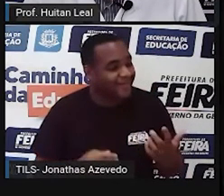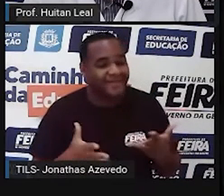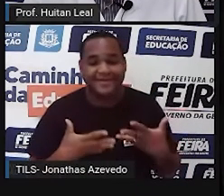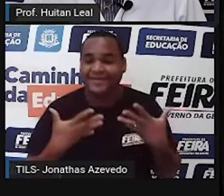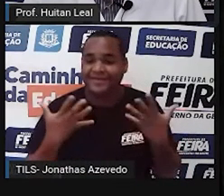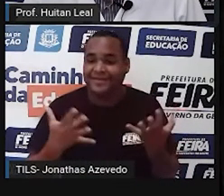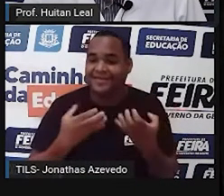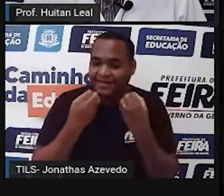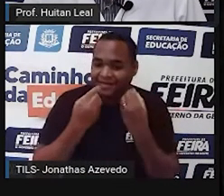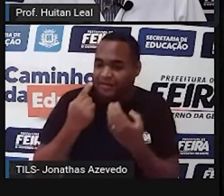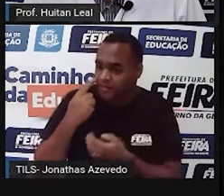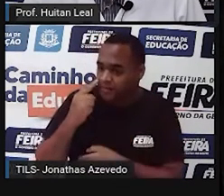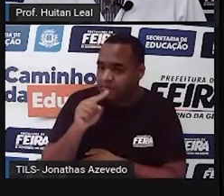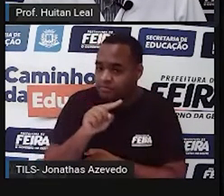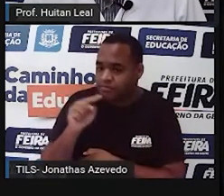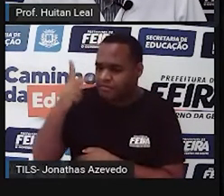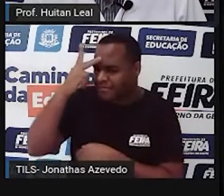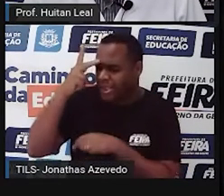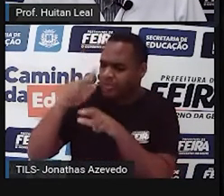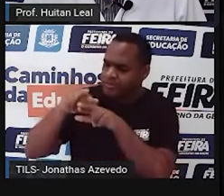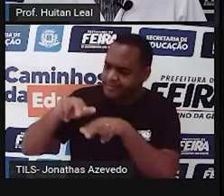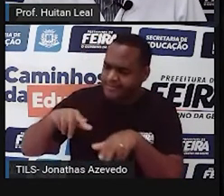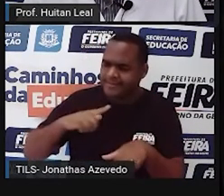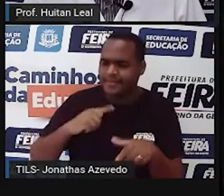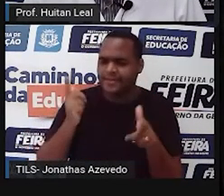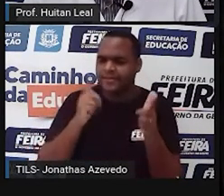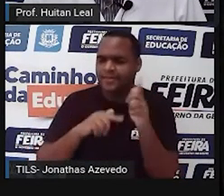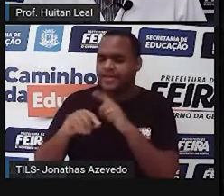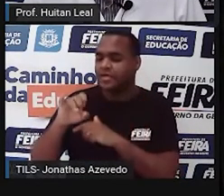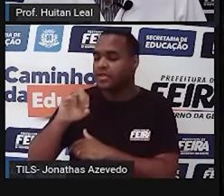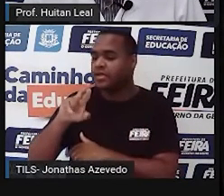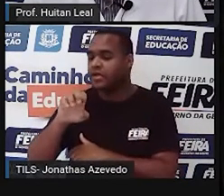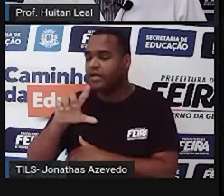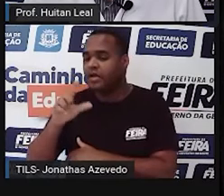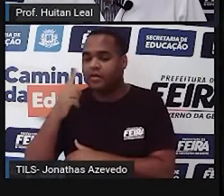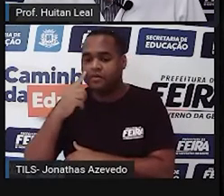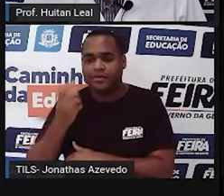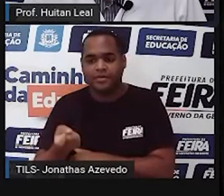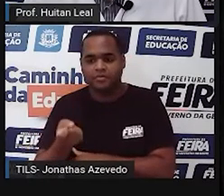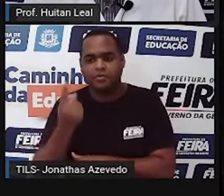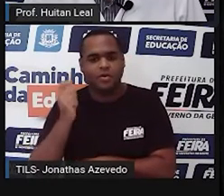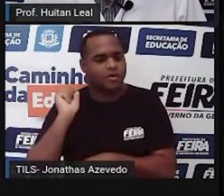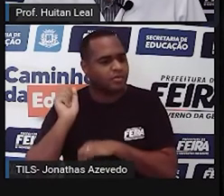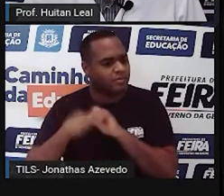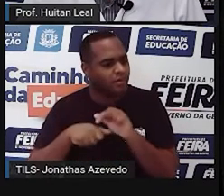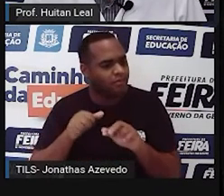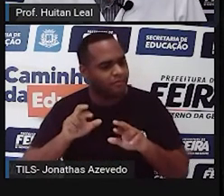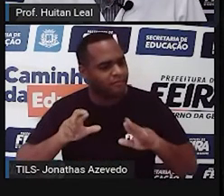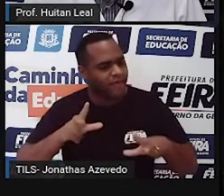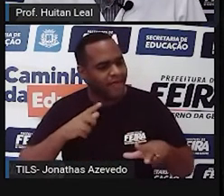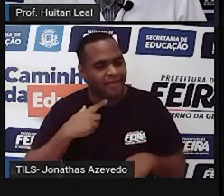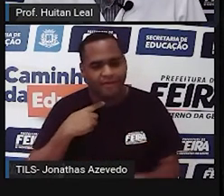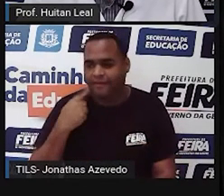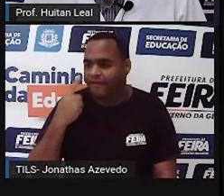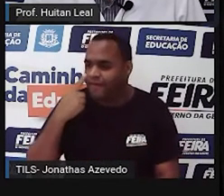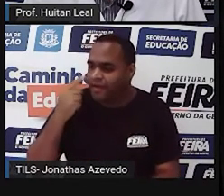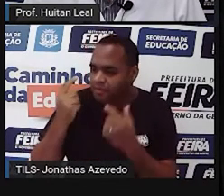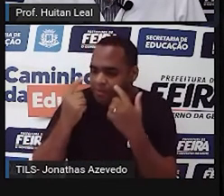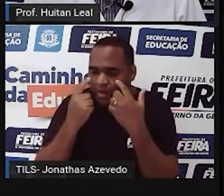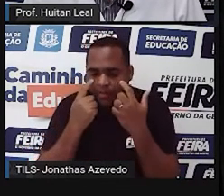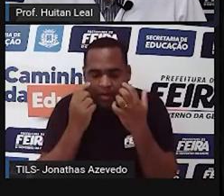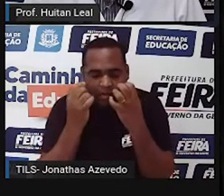é um milagre de gente. Israel descobriu um outro Israel navegando nas pupilas da professora.